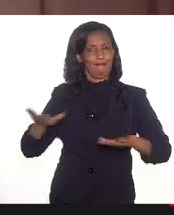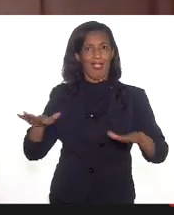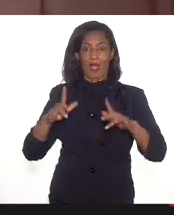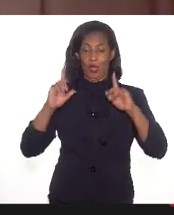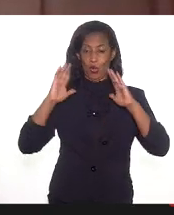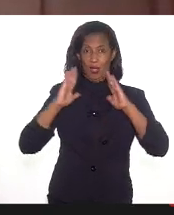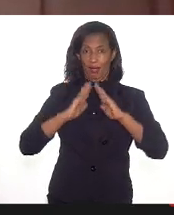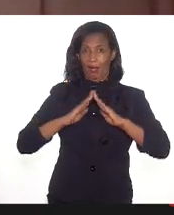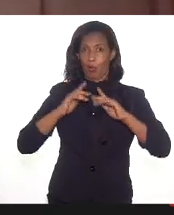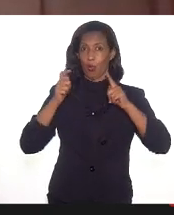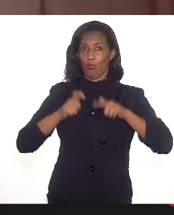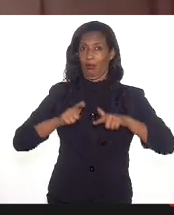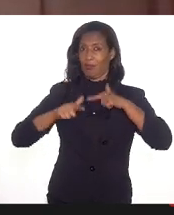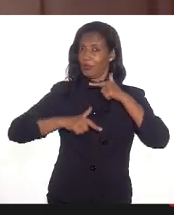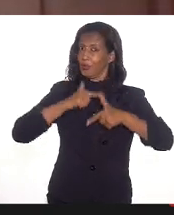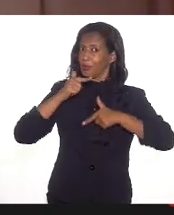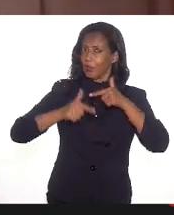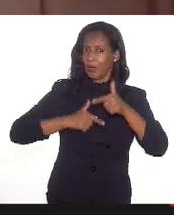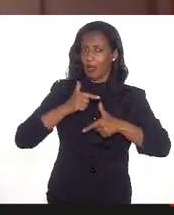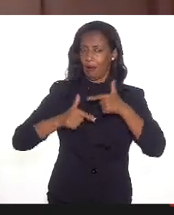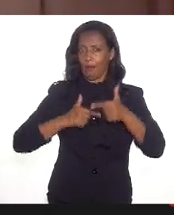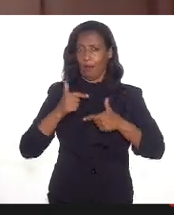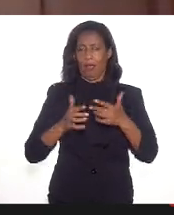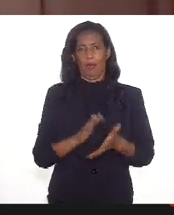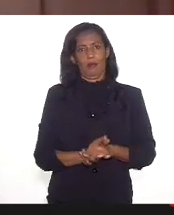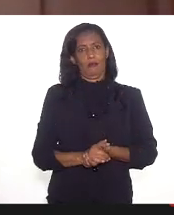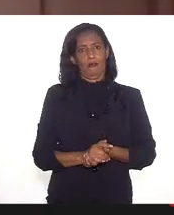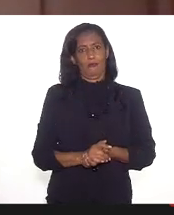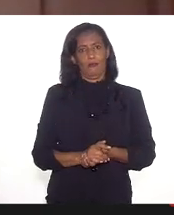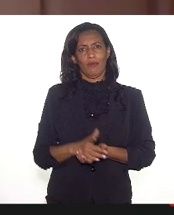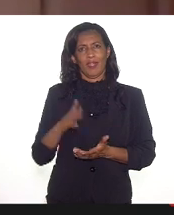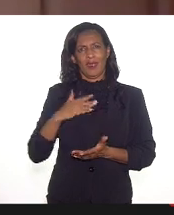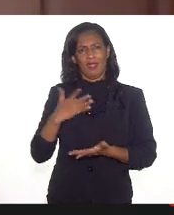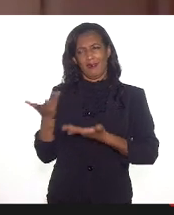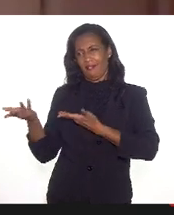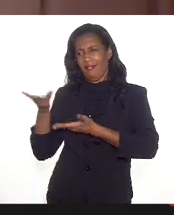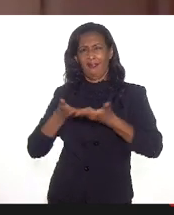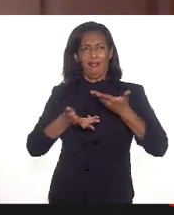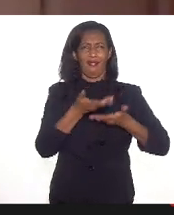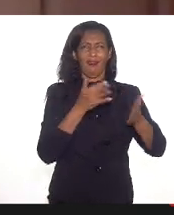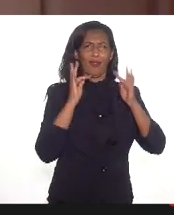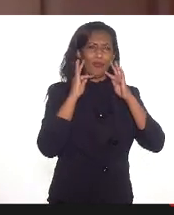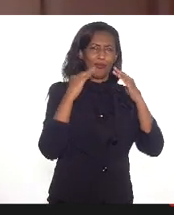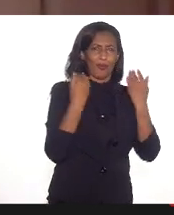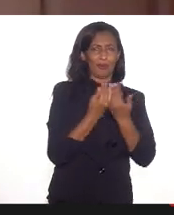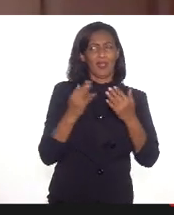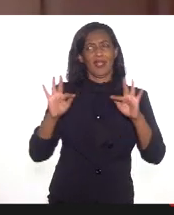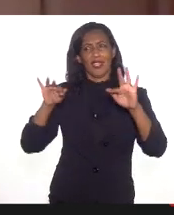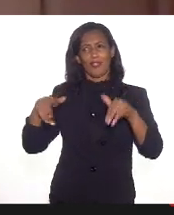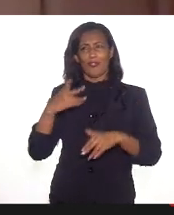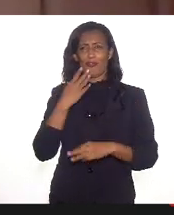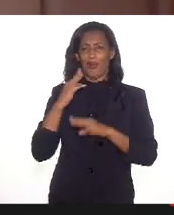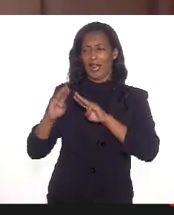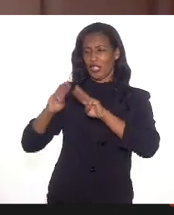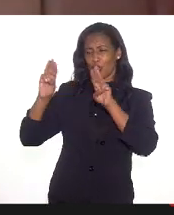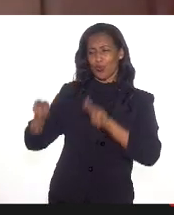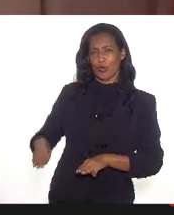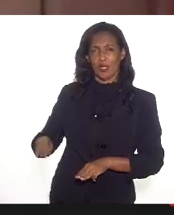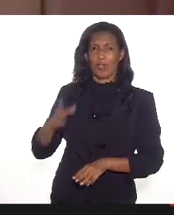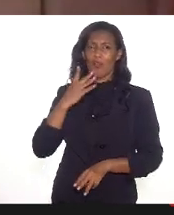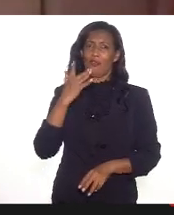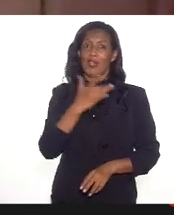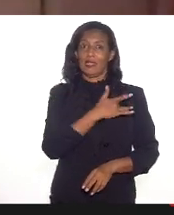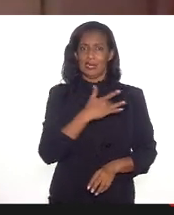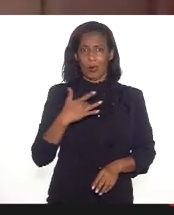de trabalho e a interferência nas relações da família, enfim, falar de museu é falar de saúde, Antônio,